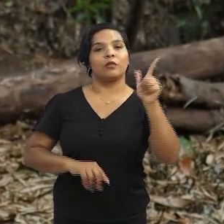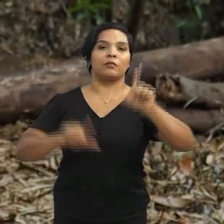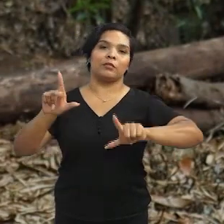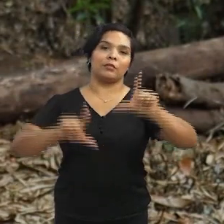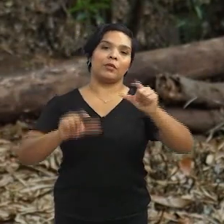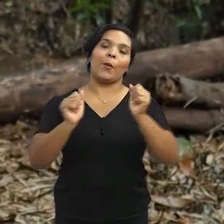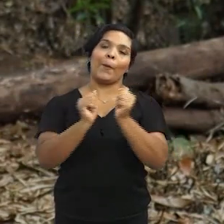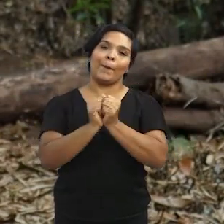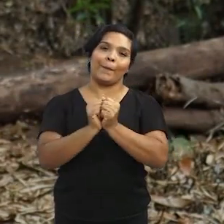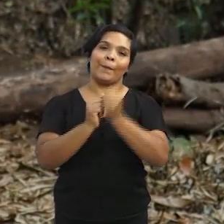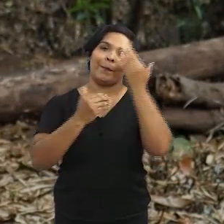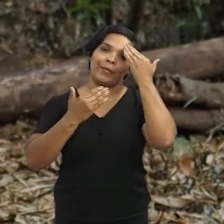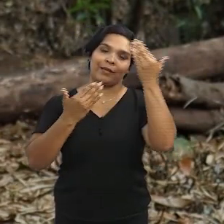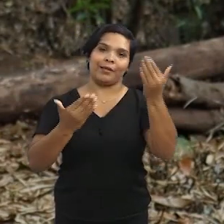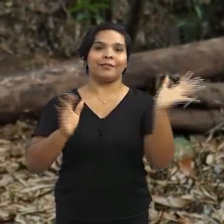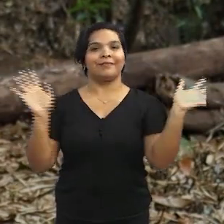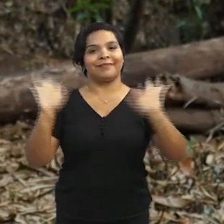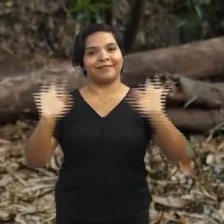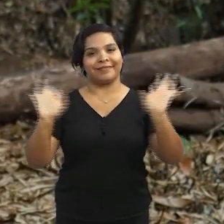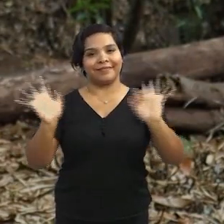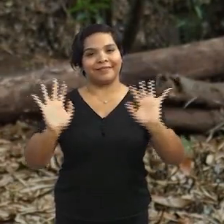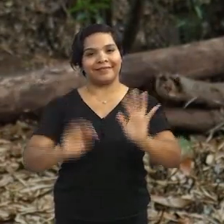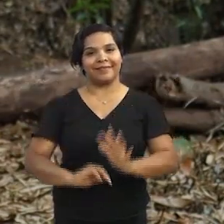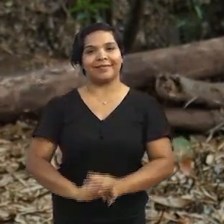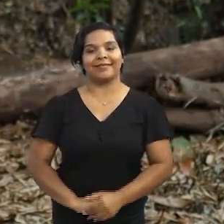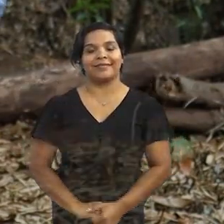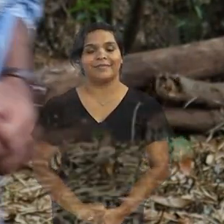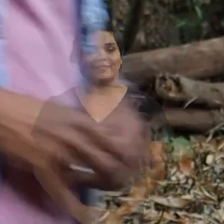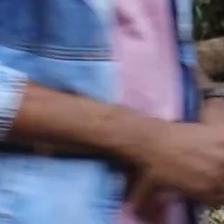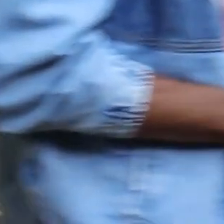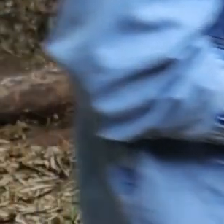próximo programa. Muito obrigado pela sua companhia e até mais.